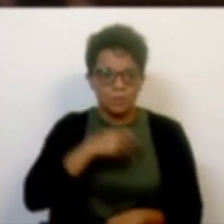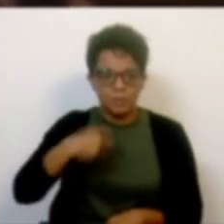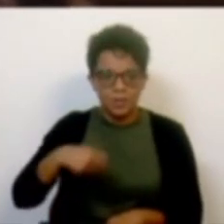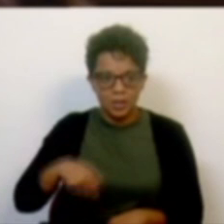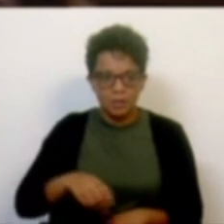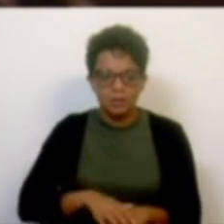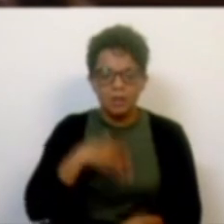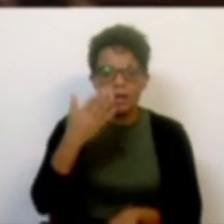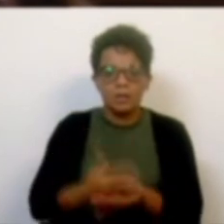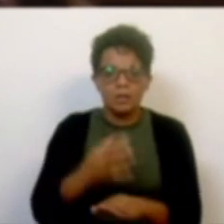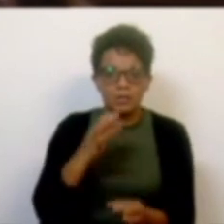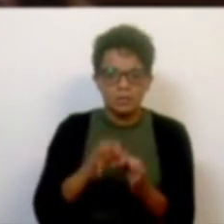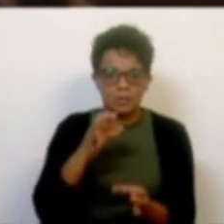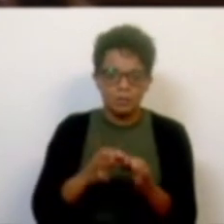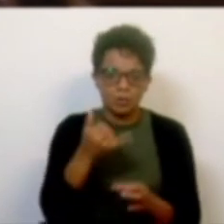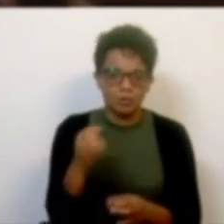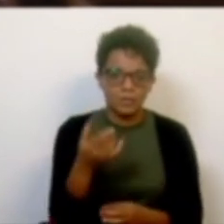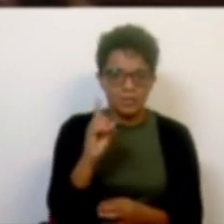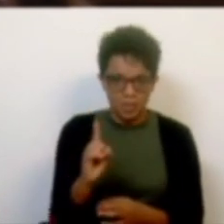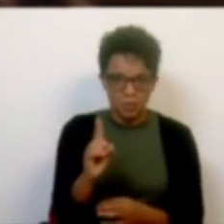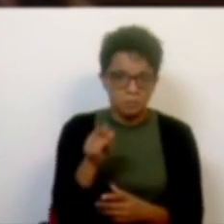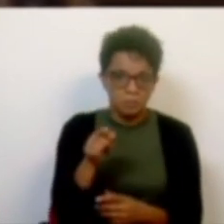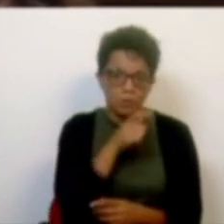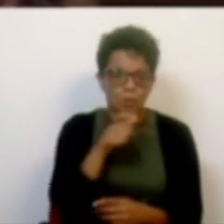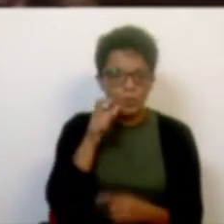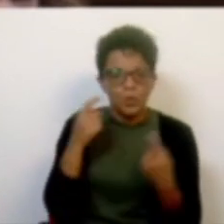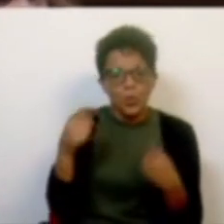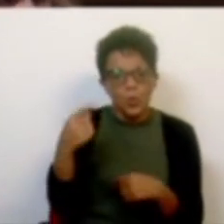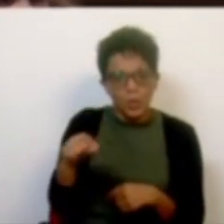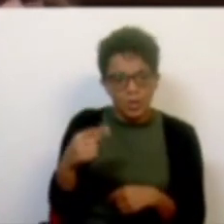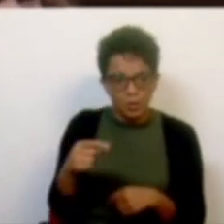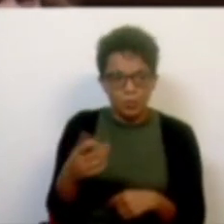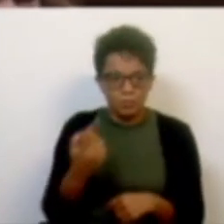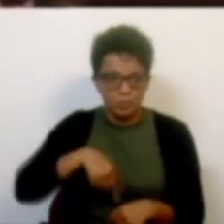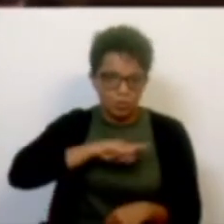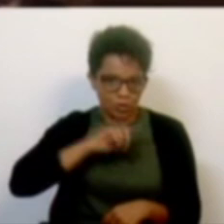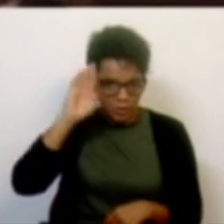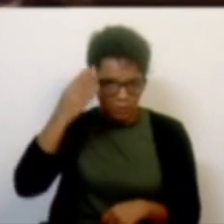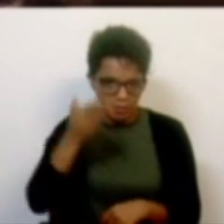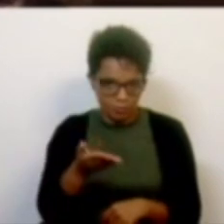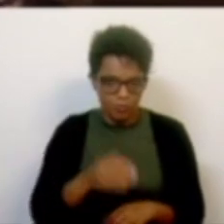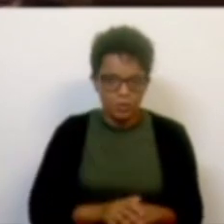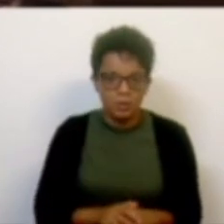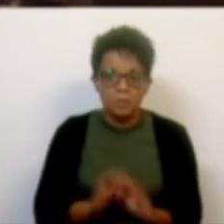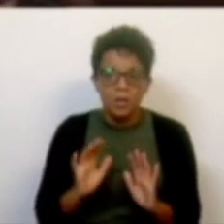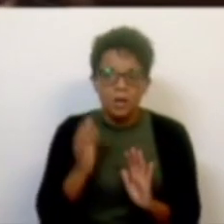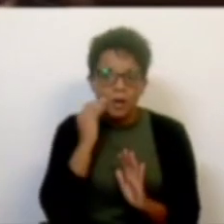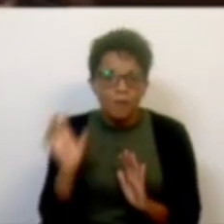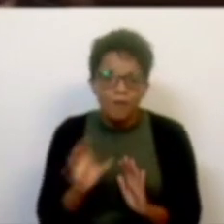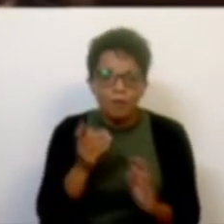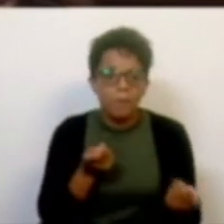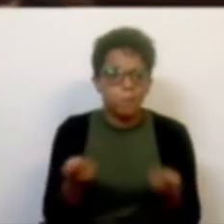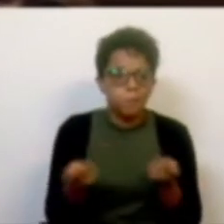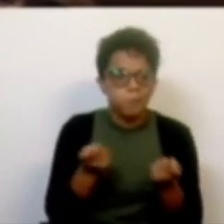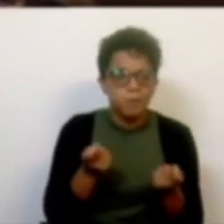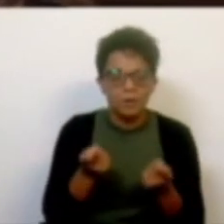Presidente até setembro de 2026. Esse é o único compromisso que temos da sua parte. Mas não sabemos como é que vai gerir